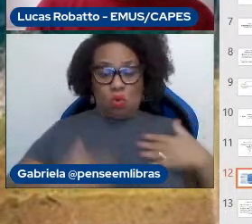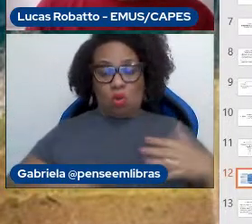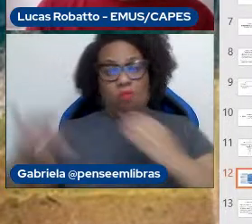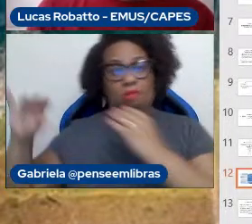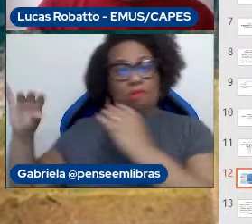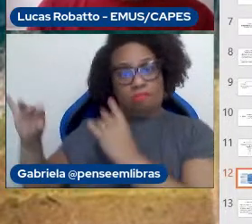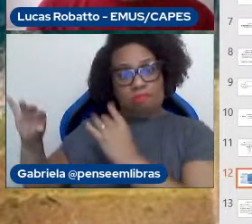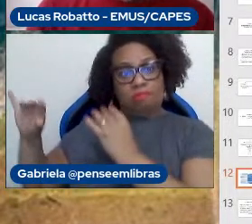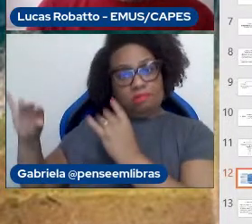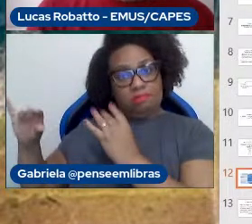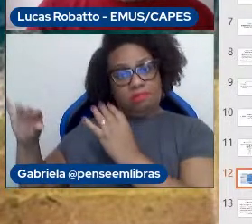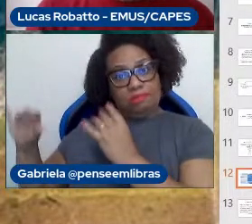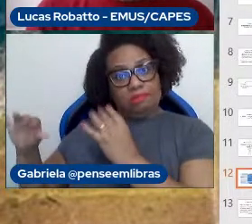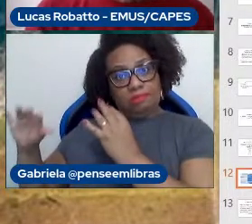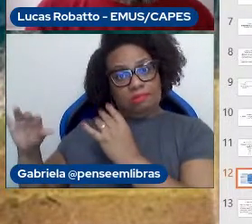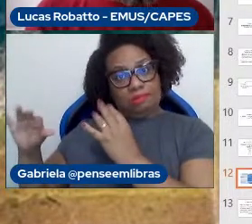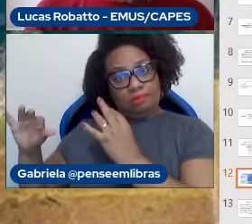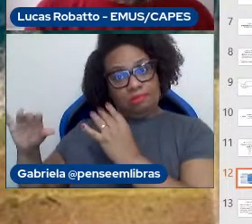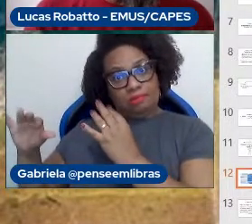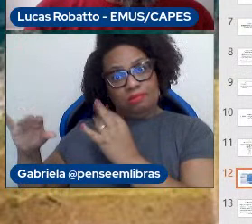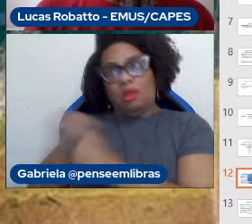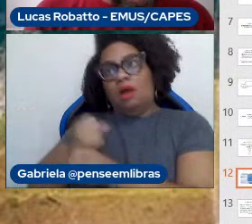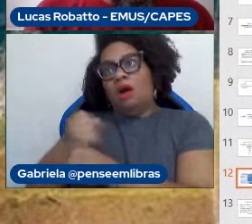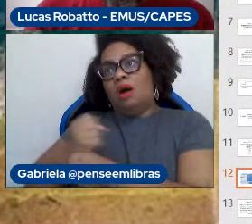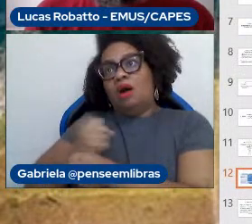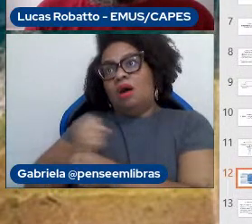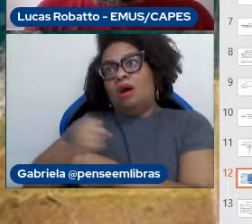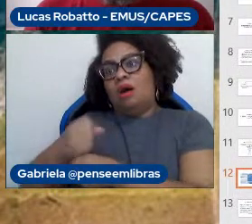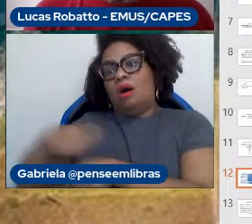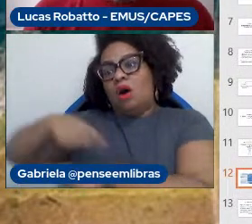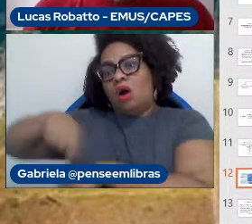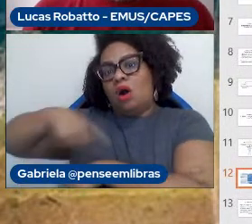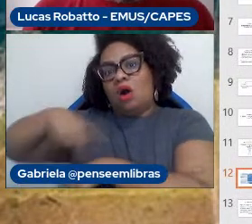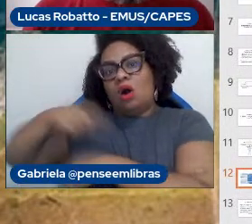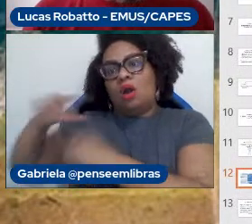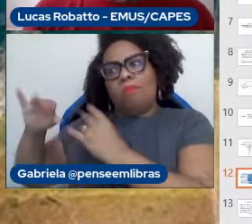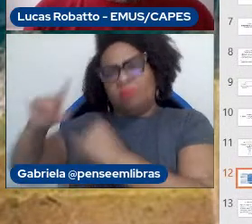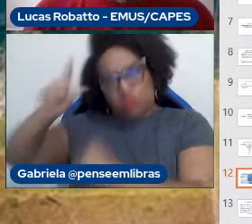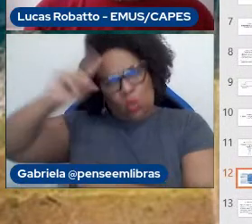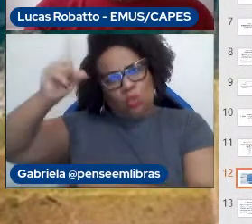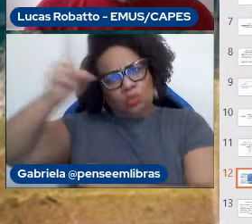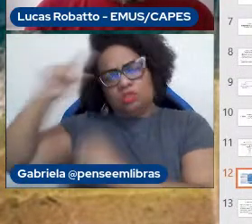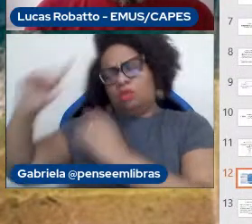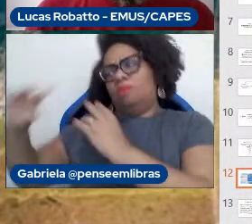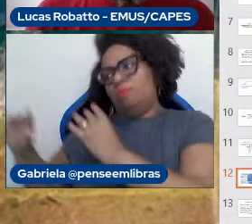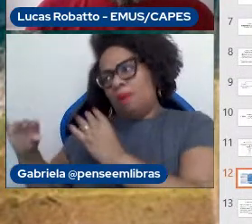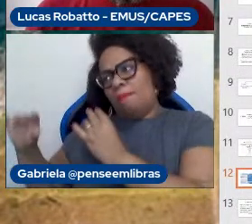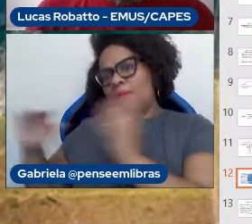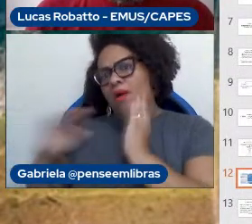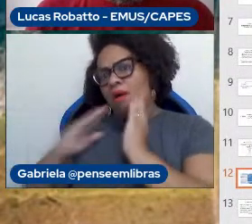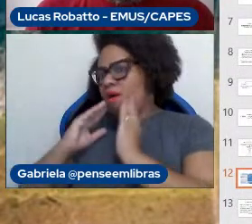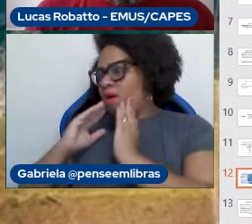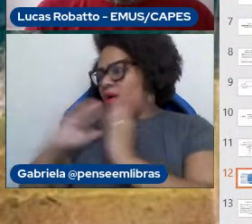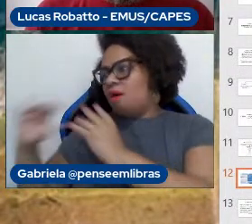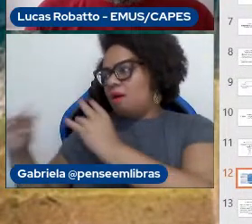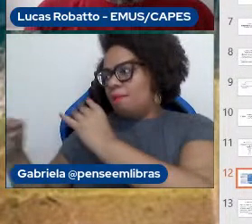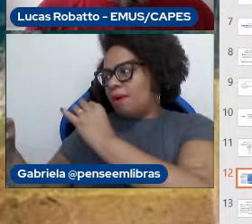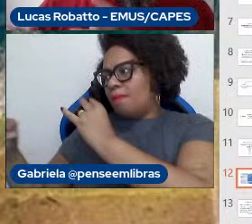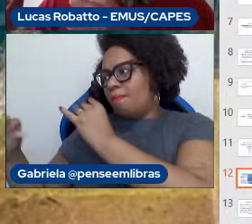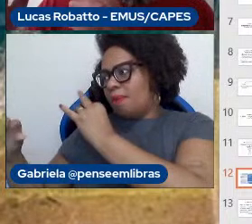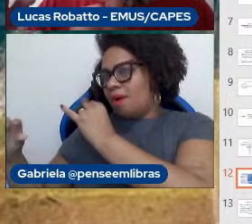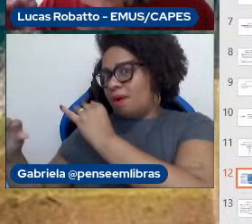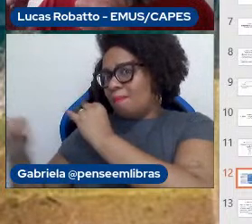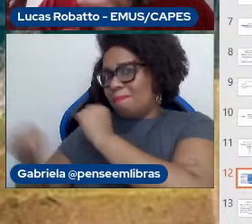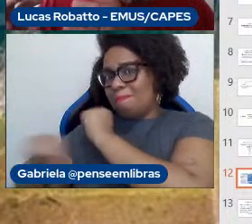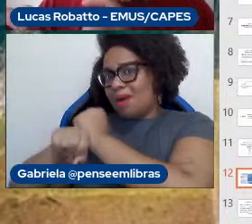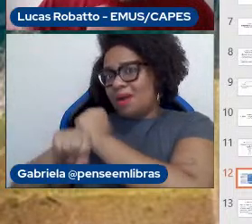de forma assimétrica durante muitas e muitas horas todo dia sem isometria, sem muito movimento, movimentos